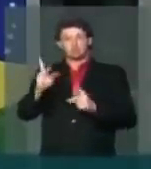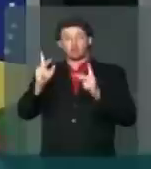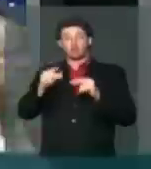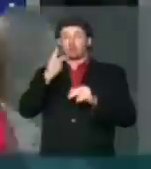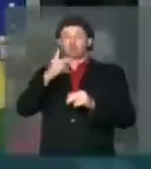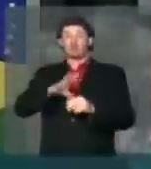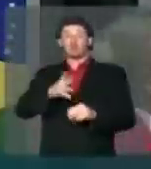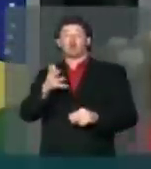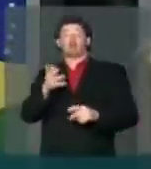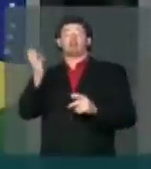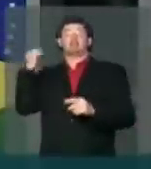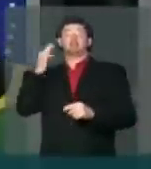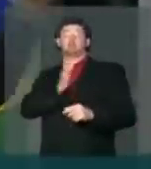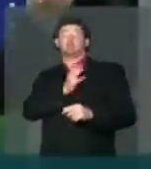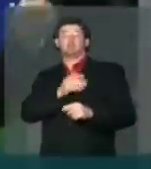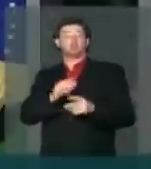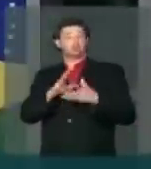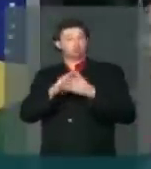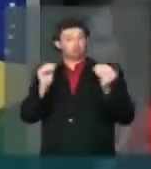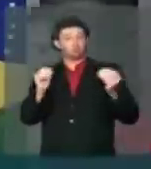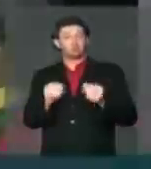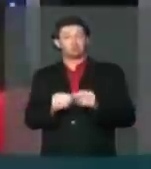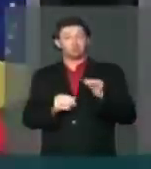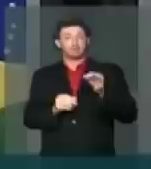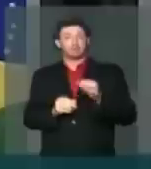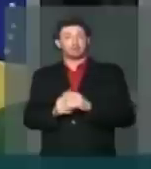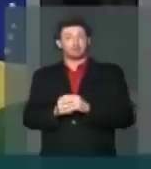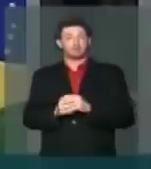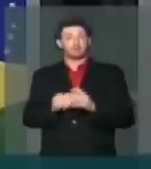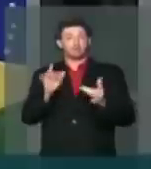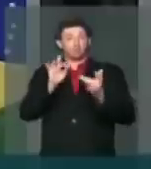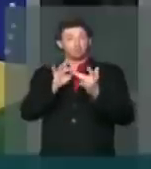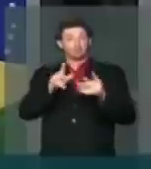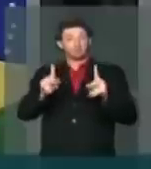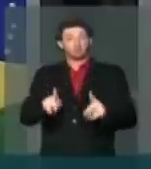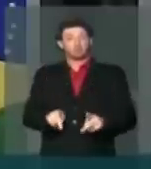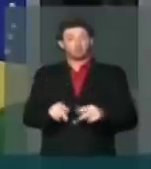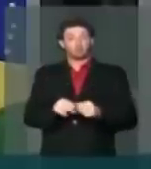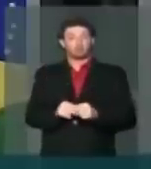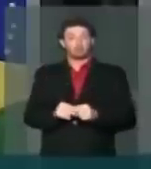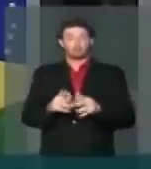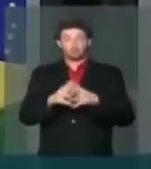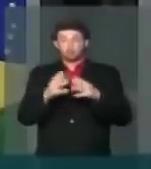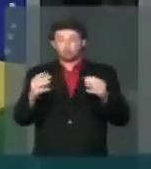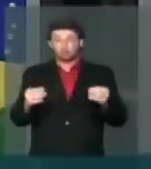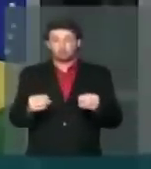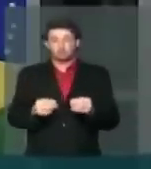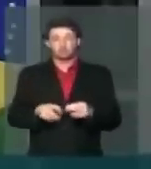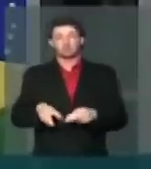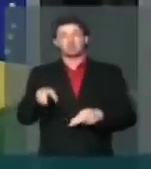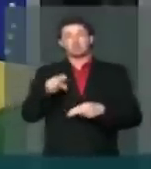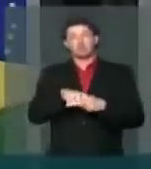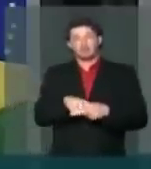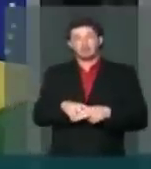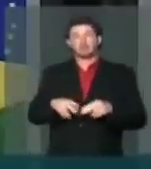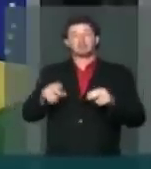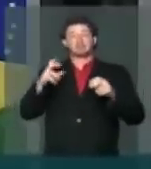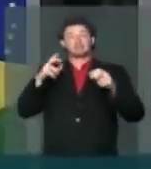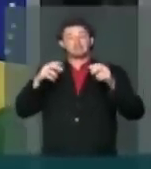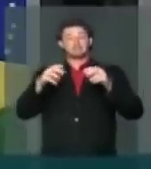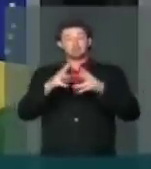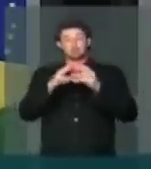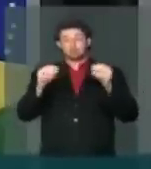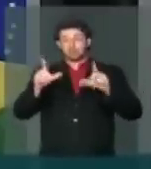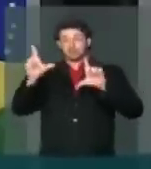dizia valente Que desapareceu Do contato Com os brasileiros Que desapareceu Da cadeia De televisão Que